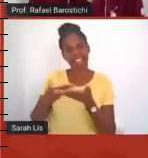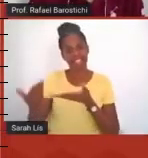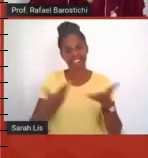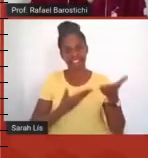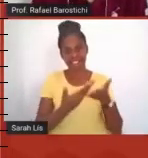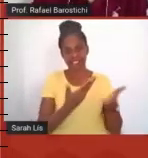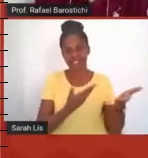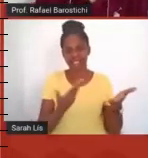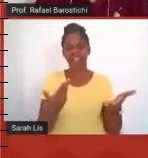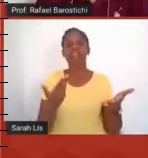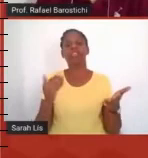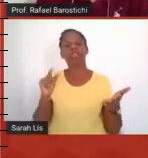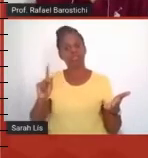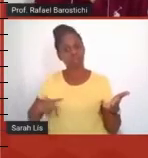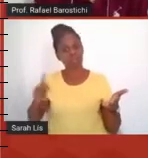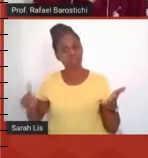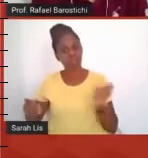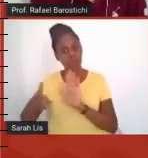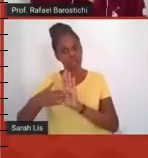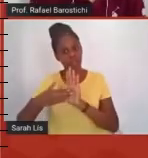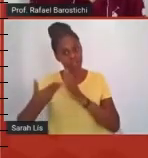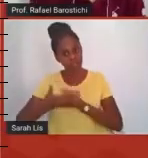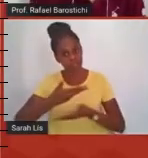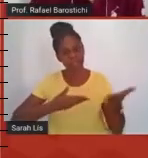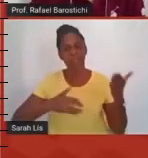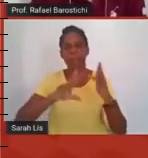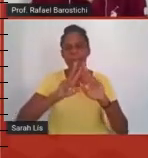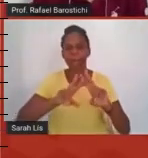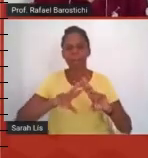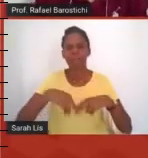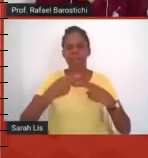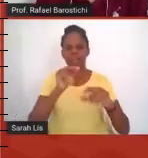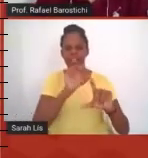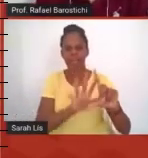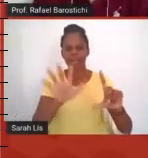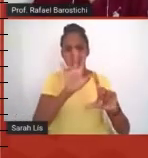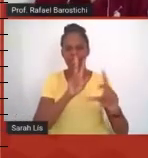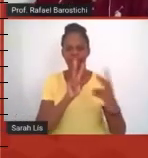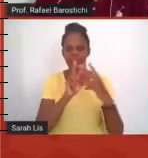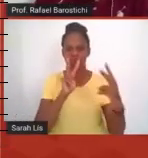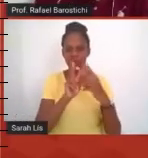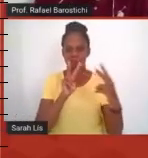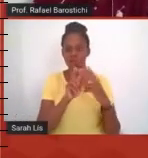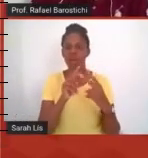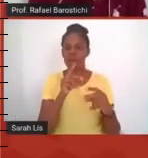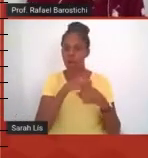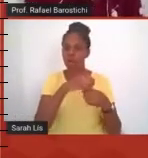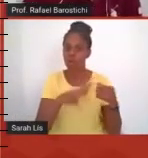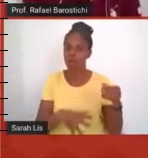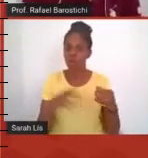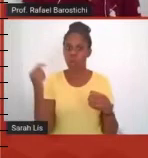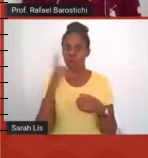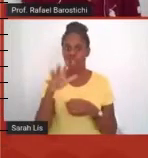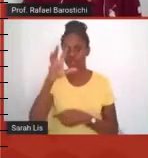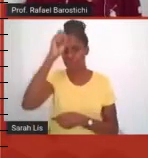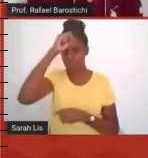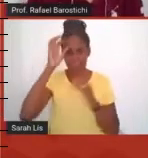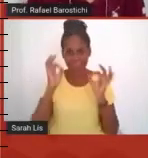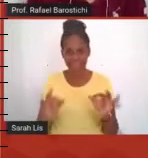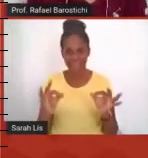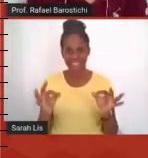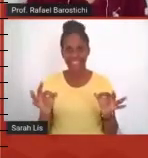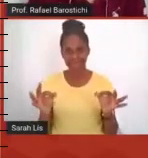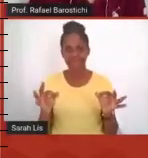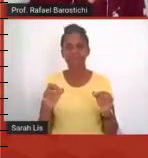professores por meio dos ambientes virtuais e dinâmicas de aprendizagem, o conteúdo tornou-se mais tangível e aprendido com êxito, então aqui